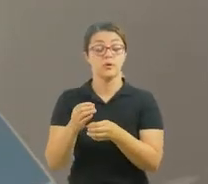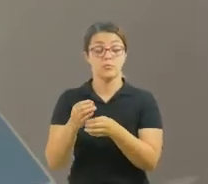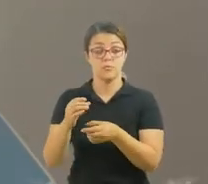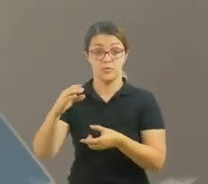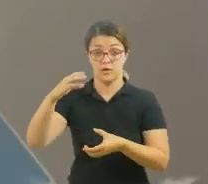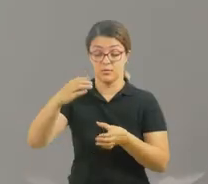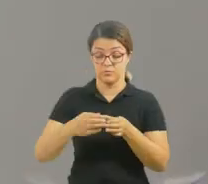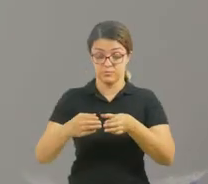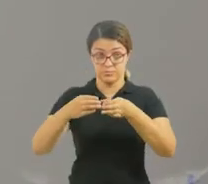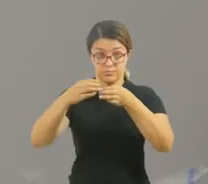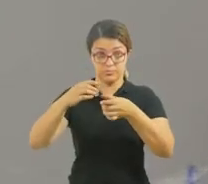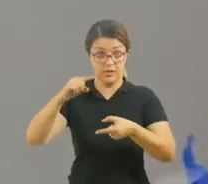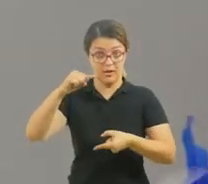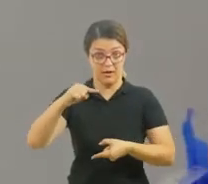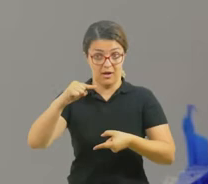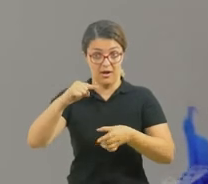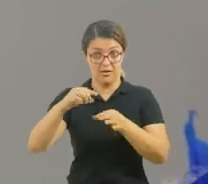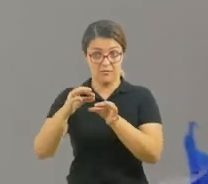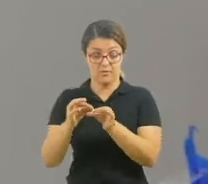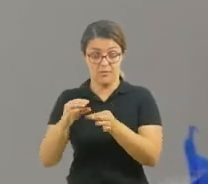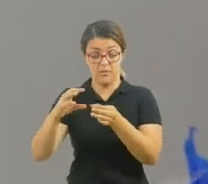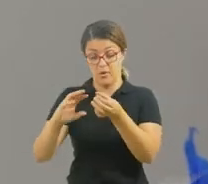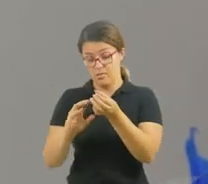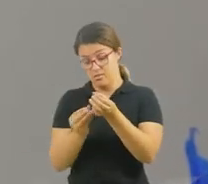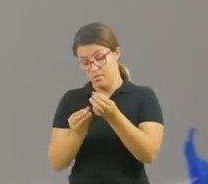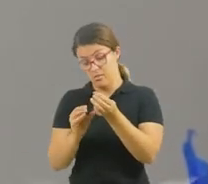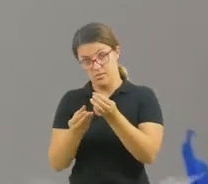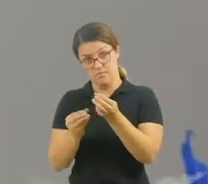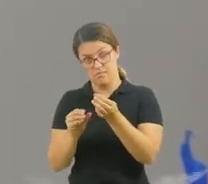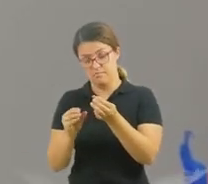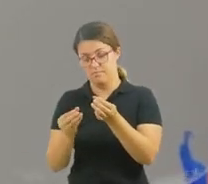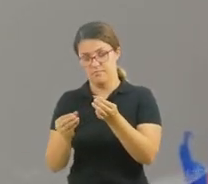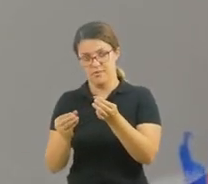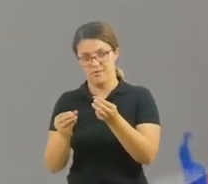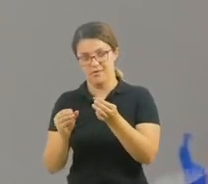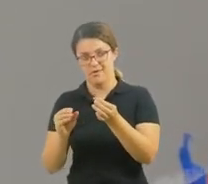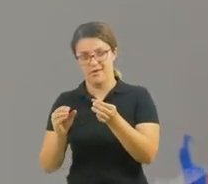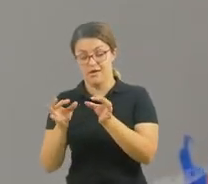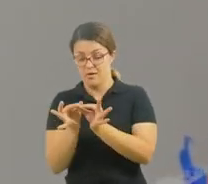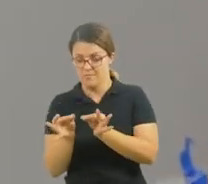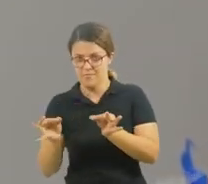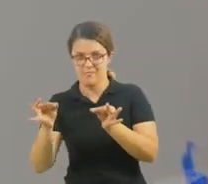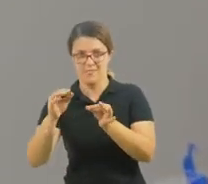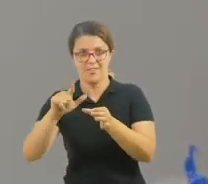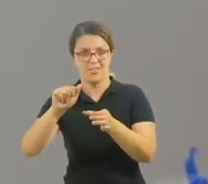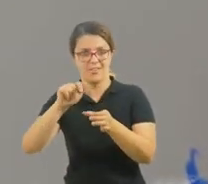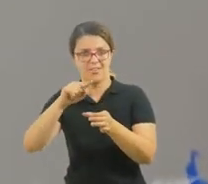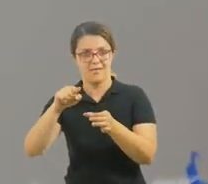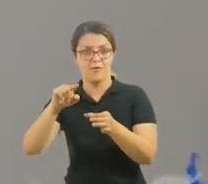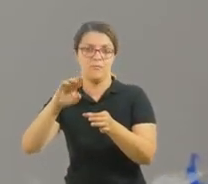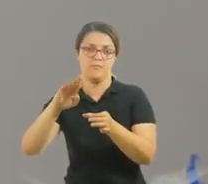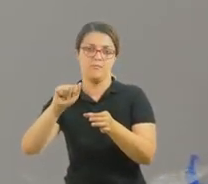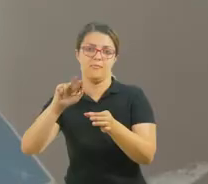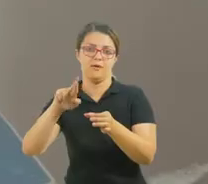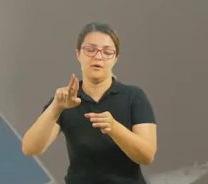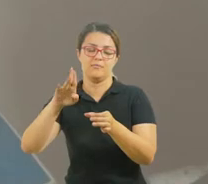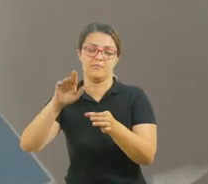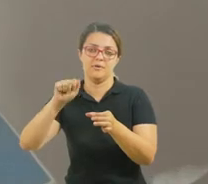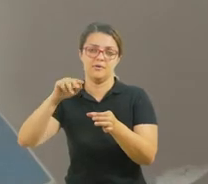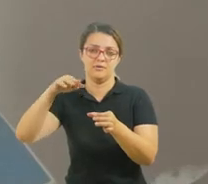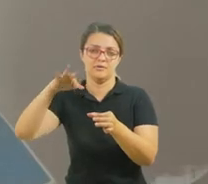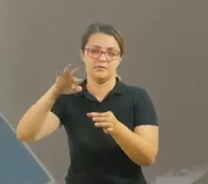Vocês vão precisar da ajuda de um adulto para pegar uma tesoura e cortar um pedaço da garrafa,